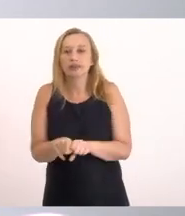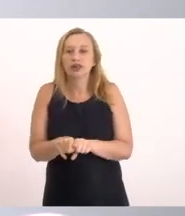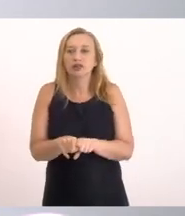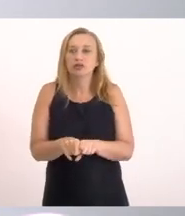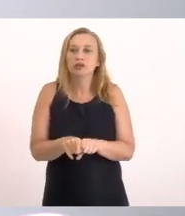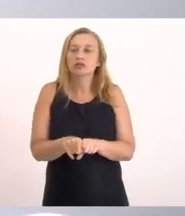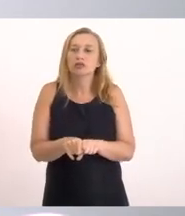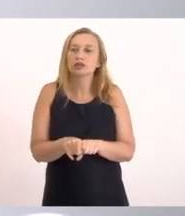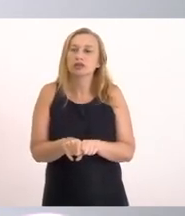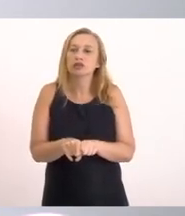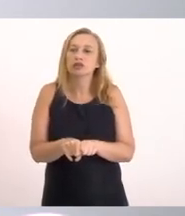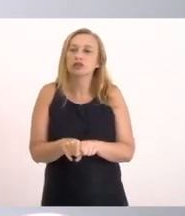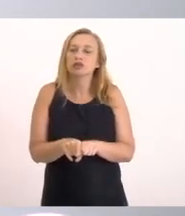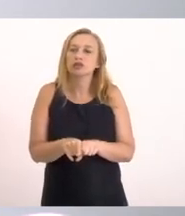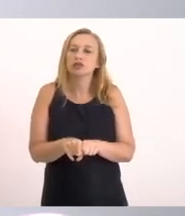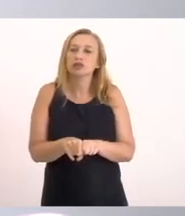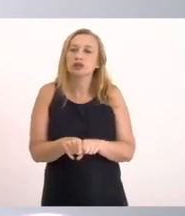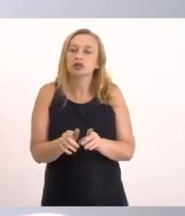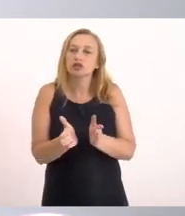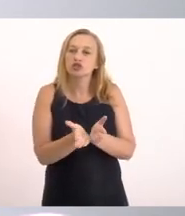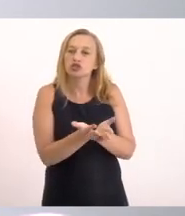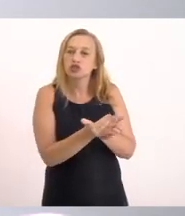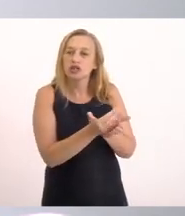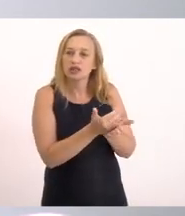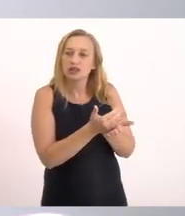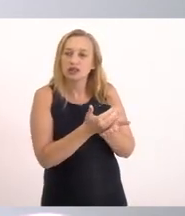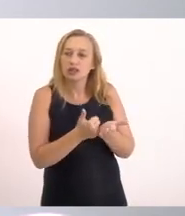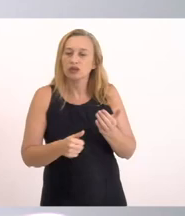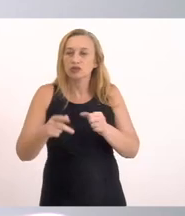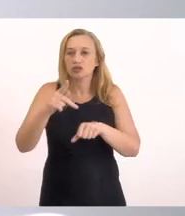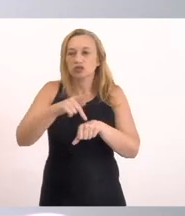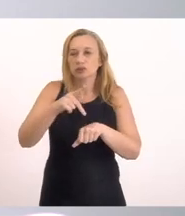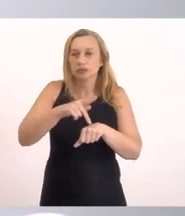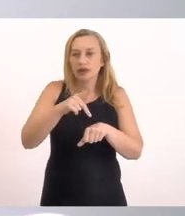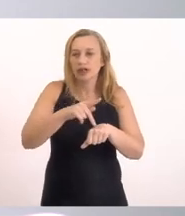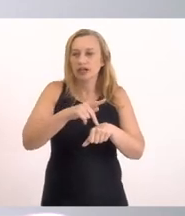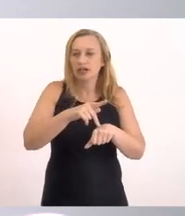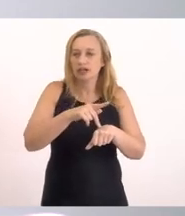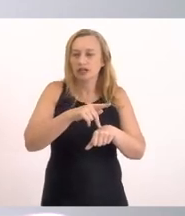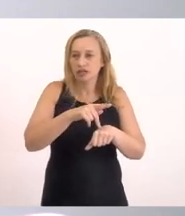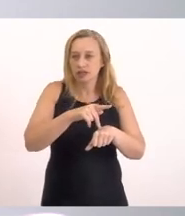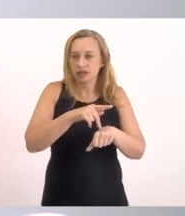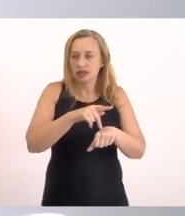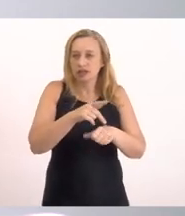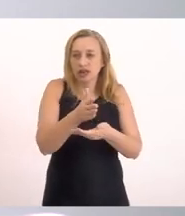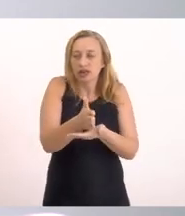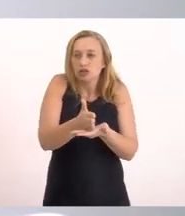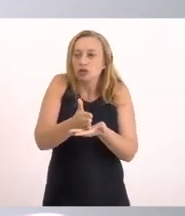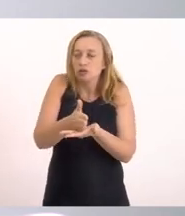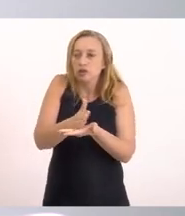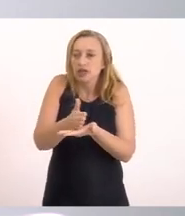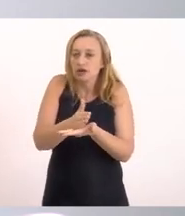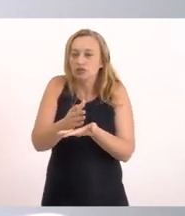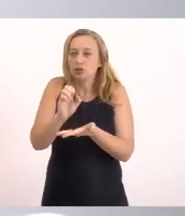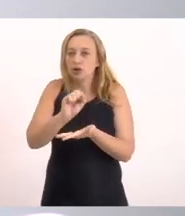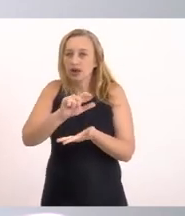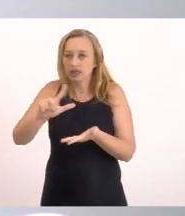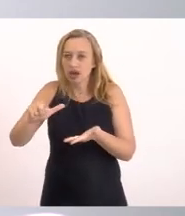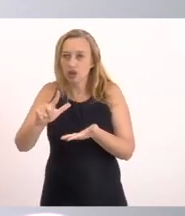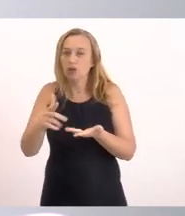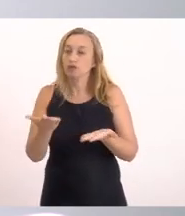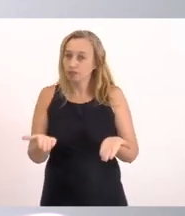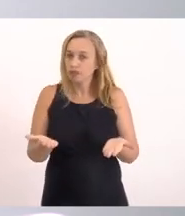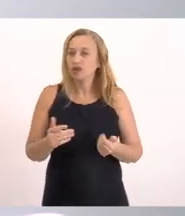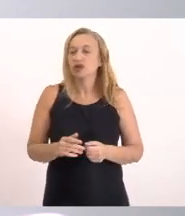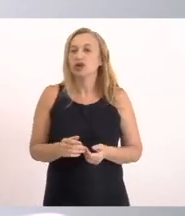remoção Dos blocos De pedra Que se deslocaram Do mole E que estavam No meio Do canal Que nesse Caso